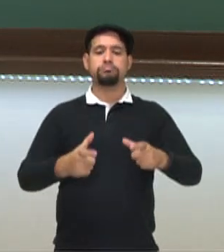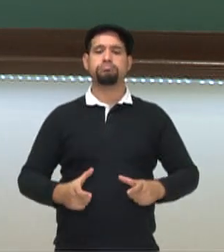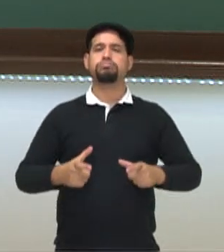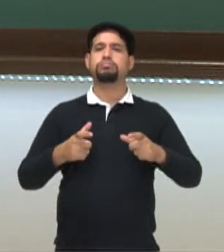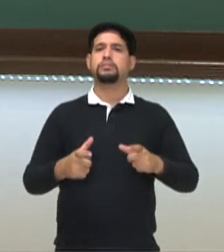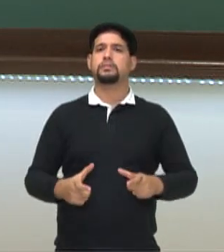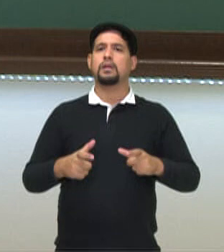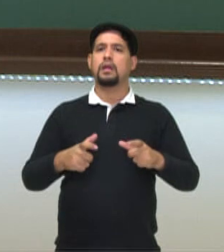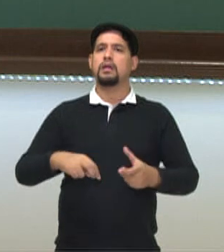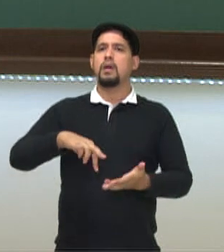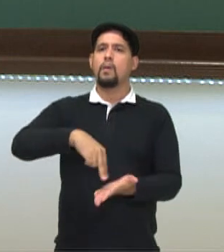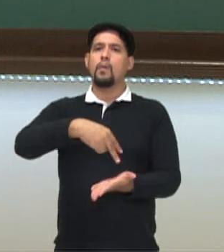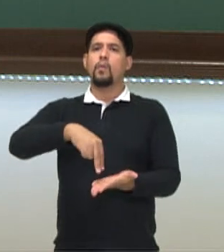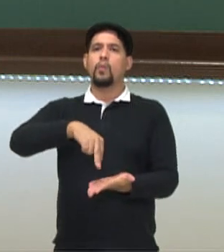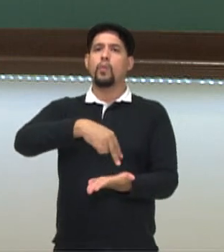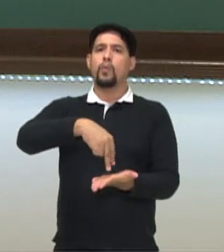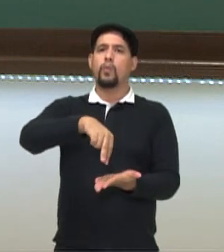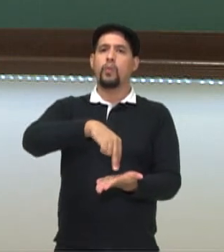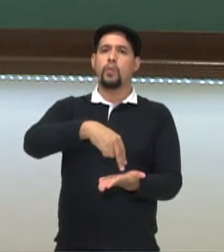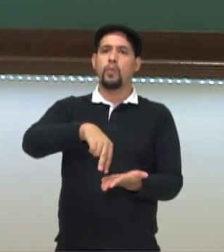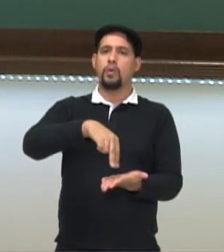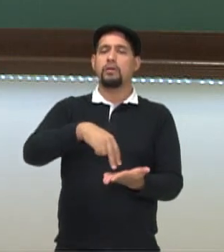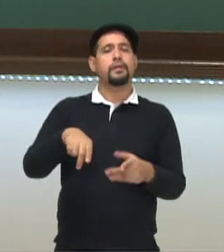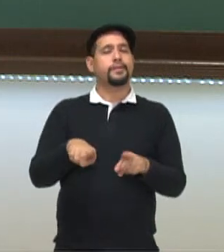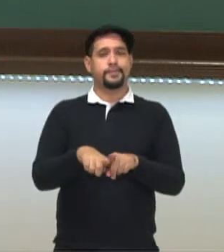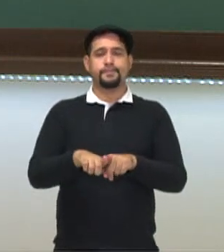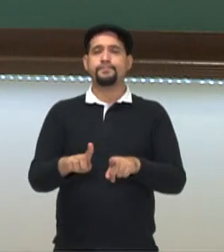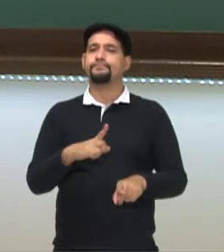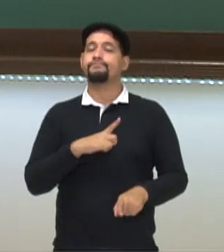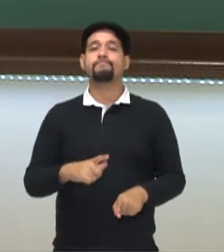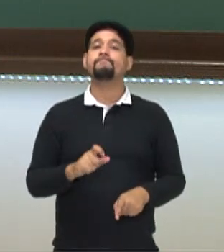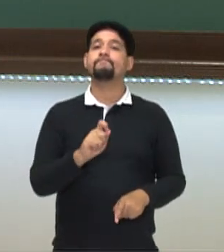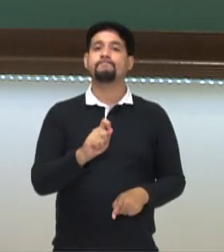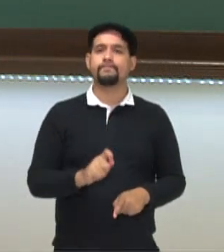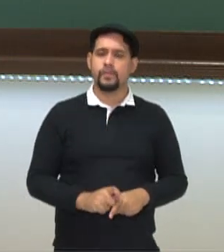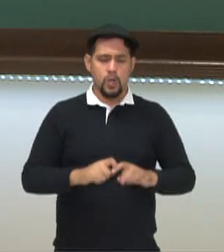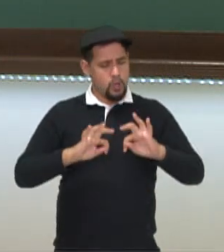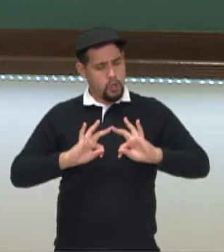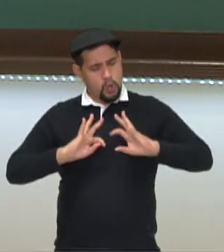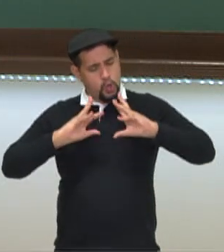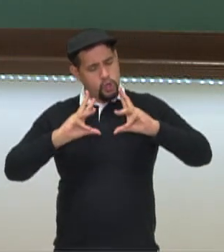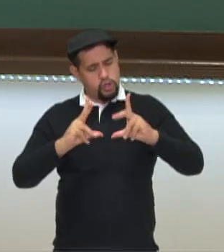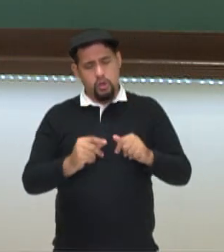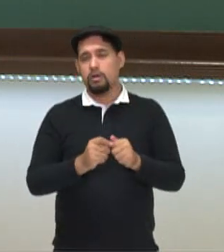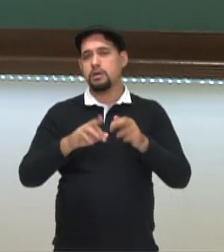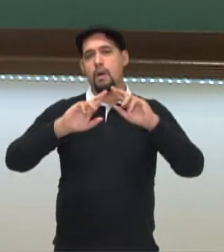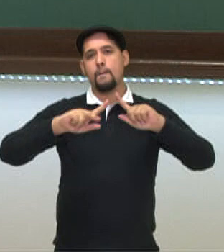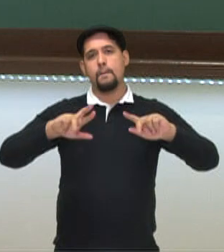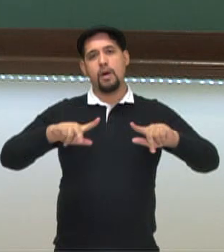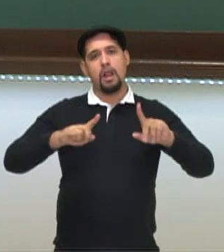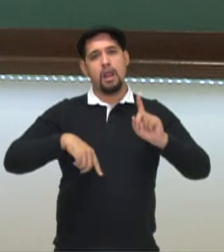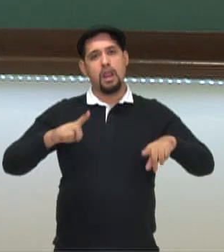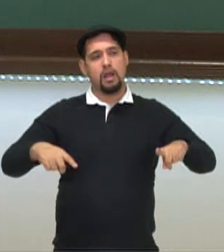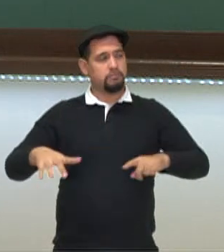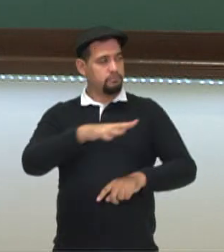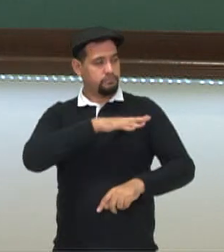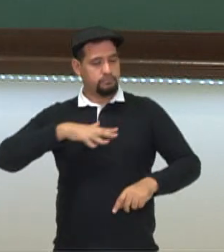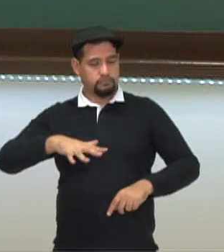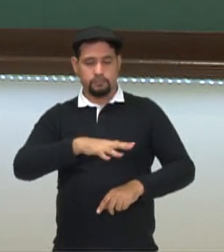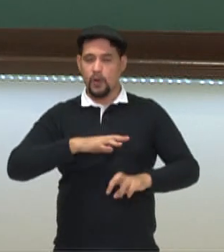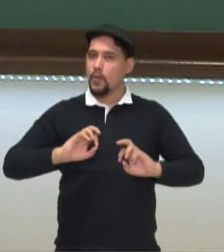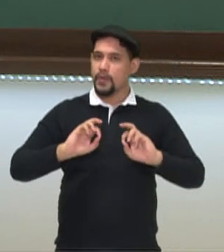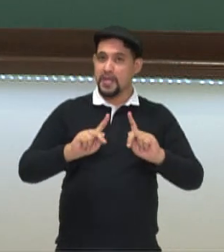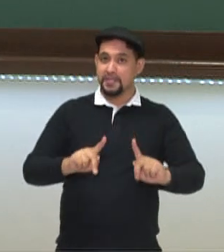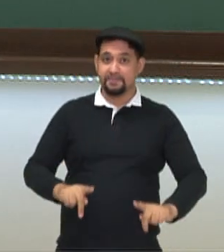aonde a dança vai acontecer. E nós temos nesse local todas essas variações de espaços, ok?